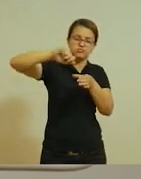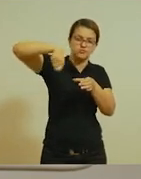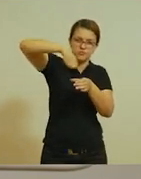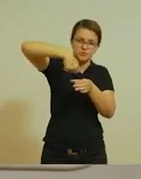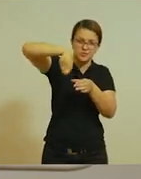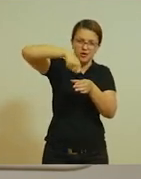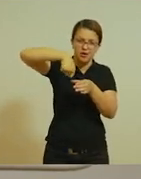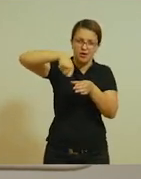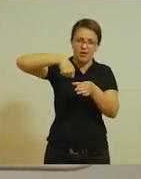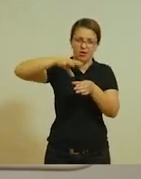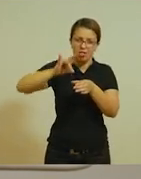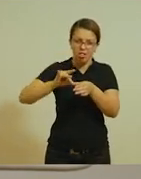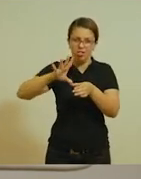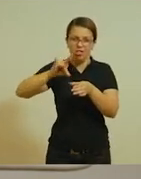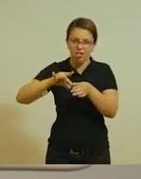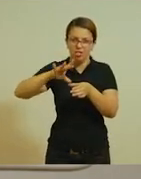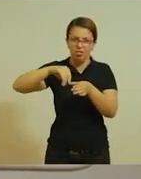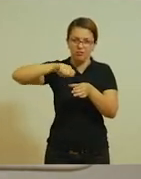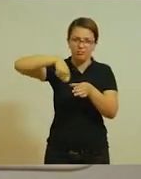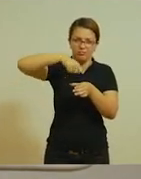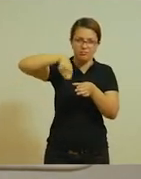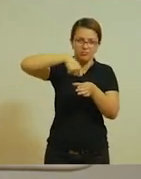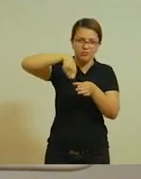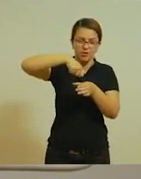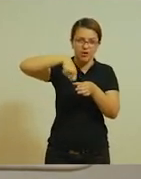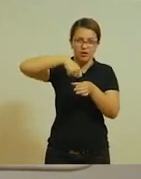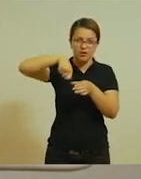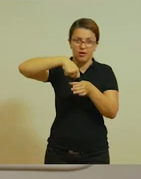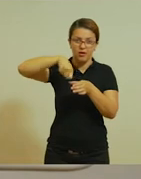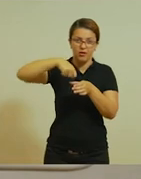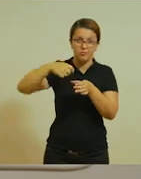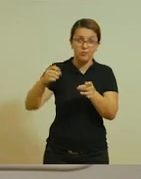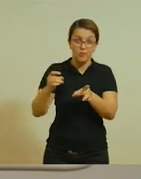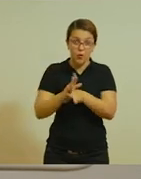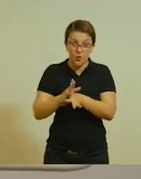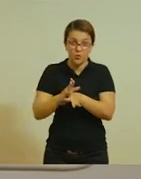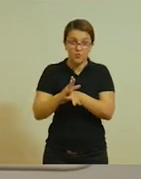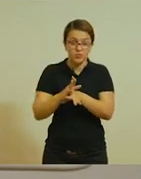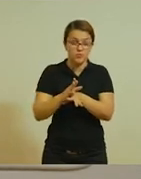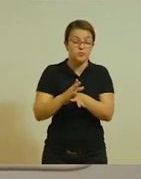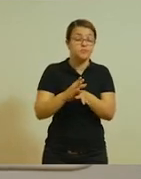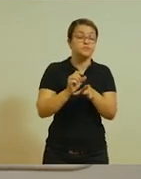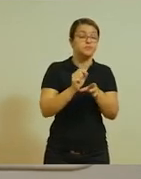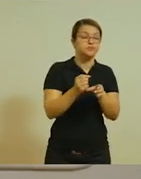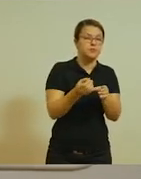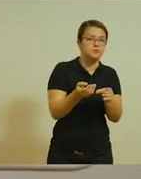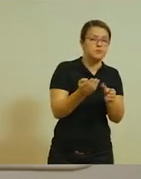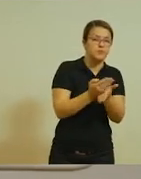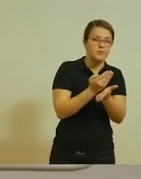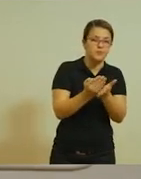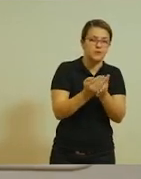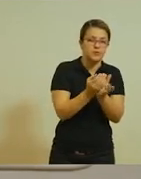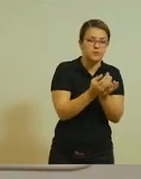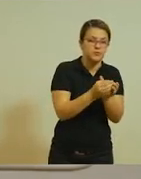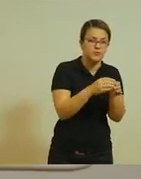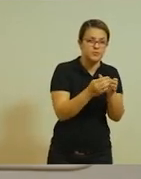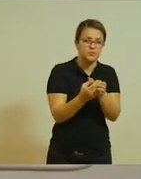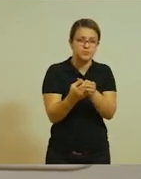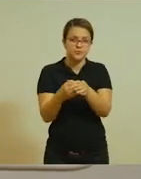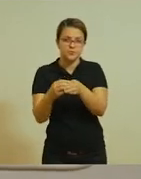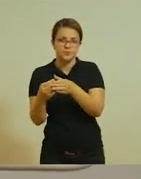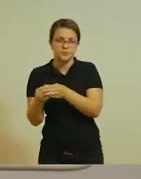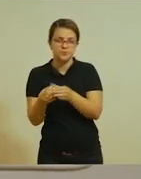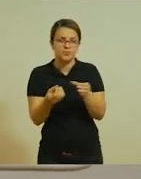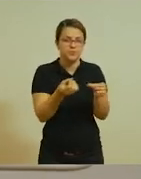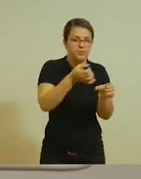pouquinho. Separe esse creme em pequenos potes para a gente poder fazer o colorido, dar a cor que vocês